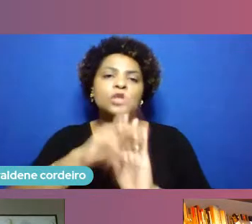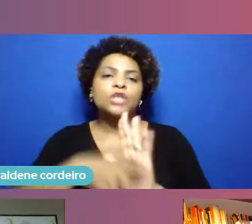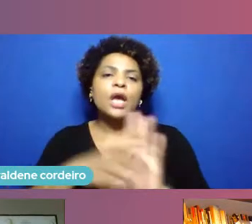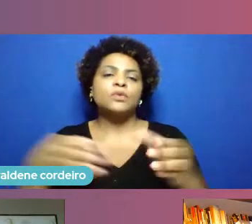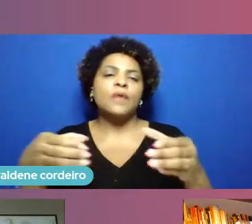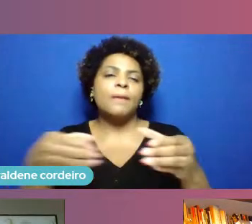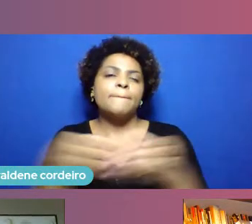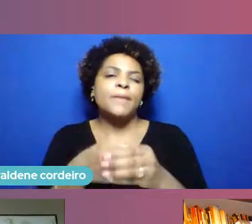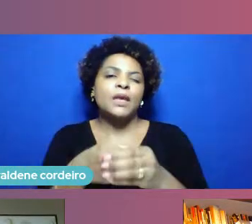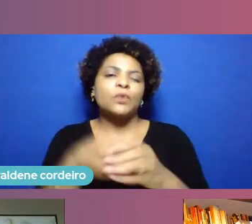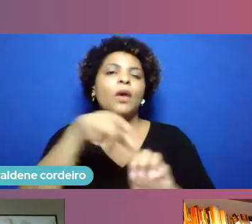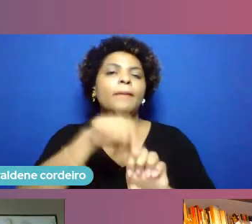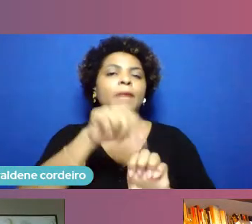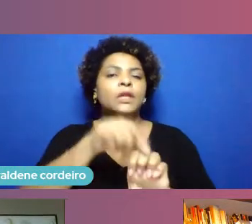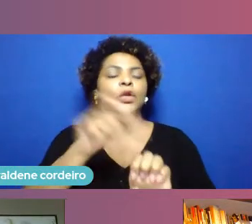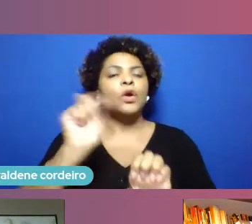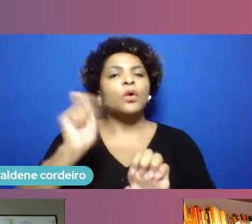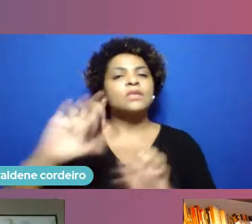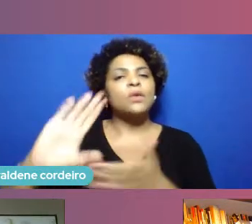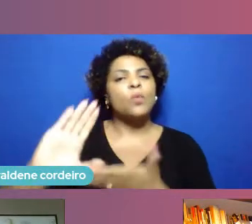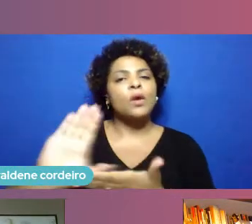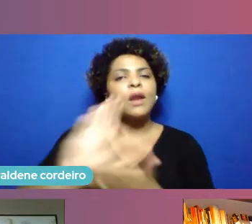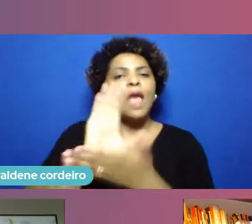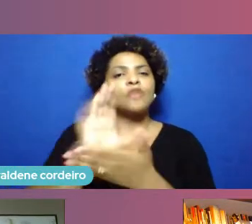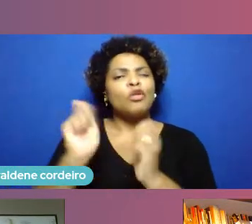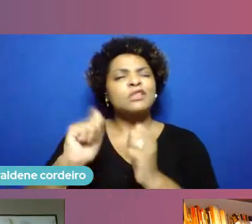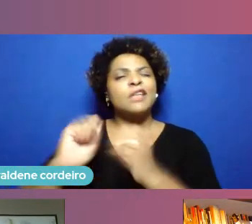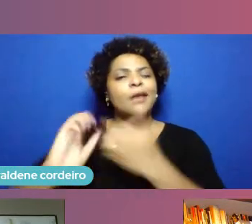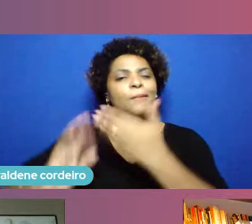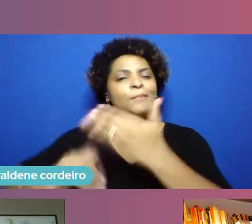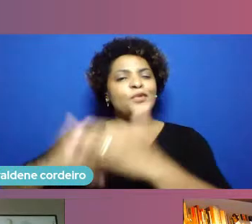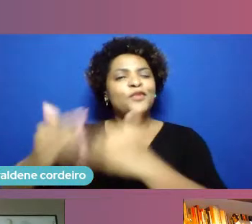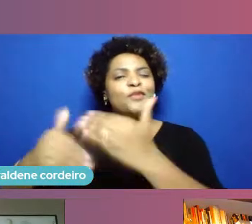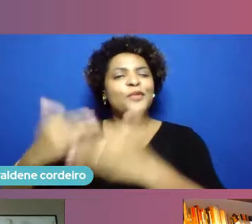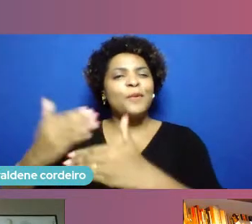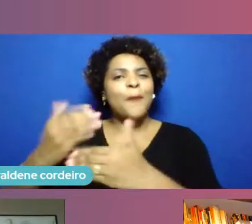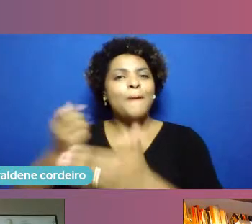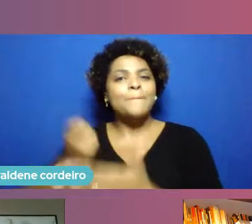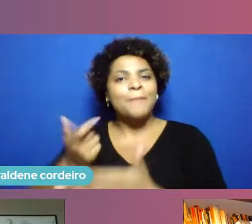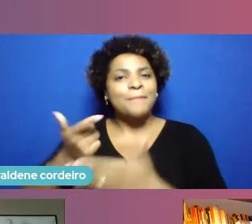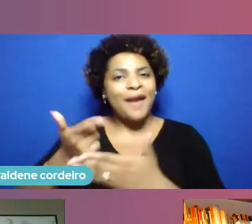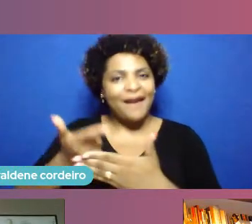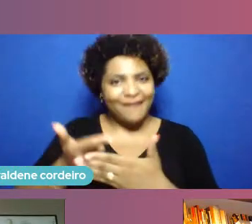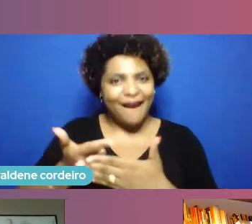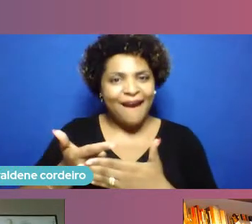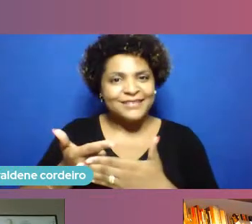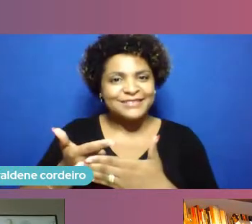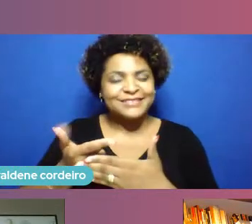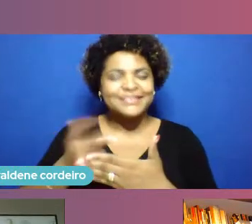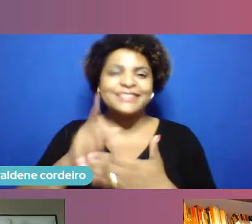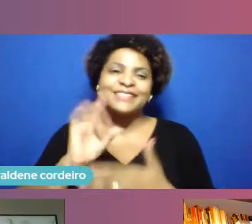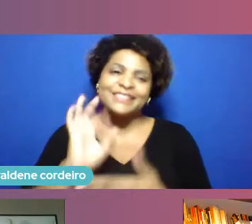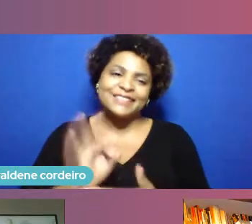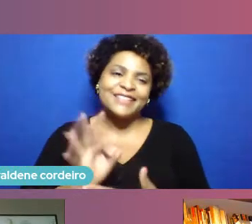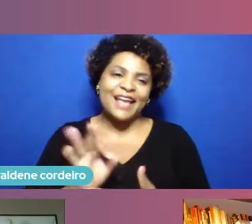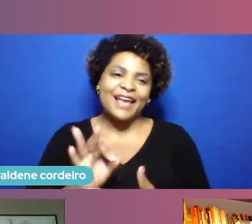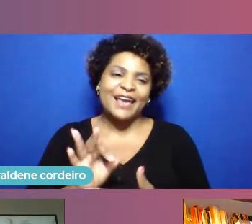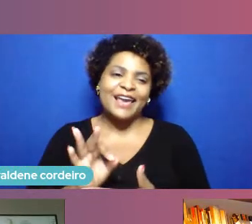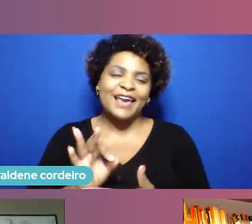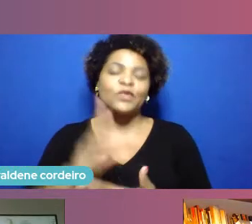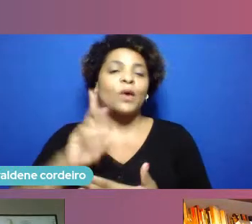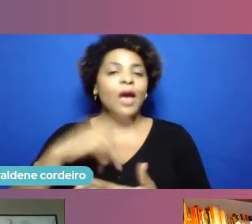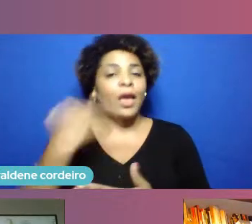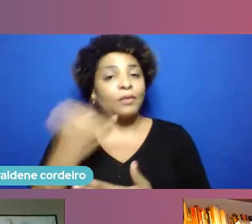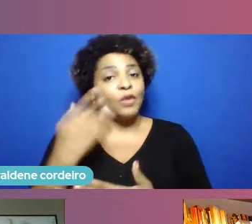realmente floresça e ela consiga não só pagar o crédito de volta que no fim das contas é o menos importante embora claro seja importante também para o